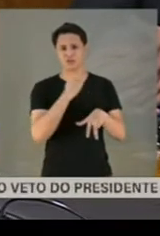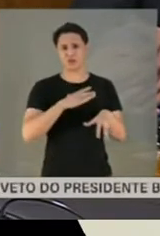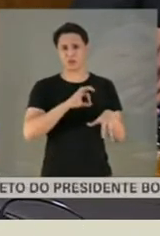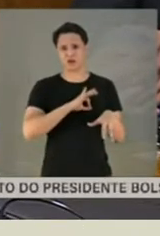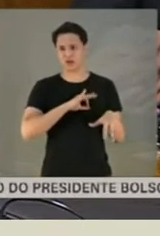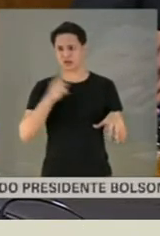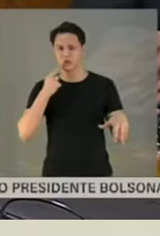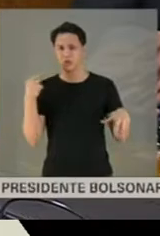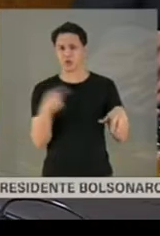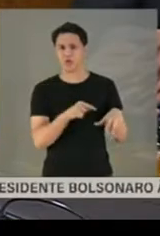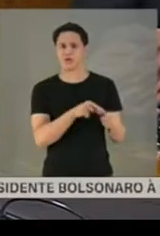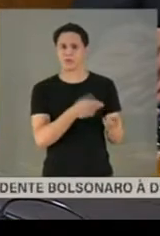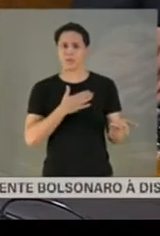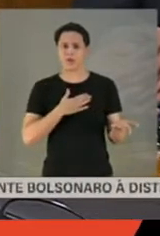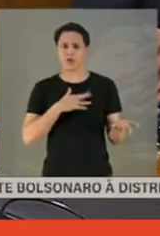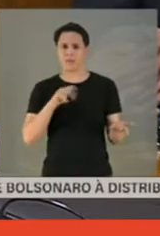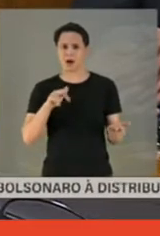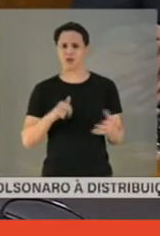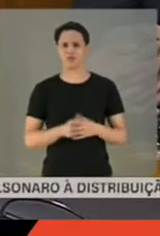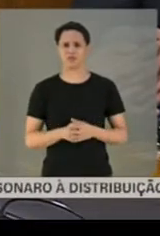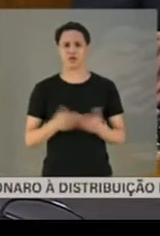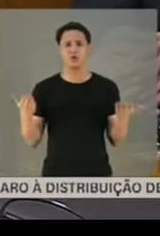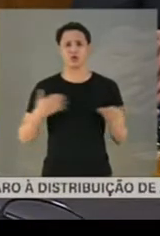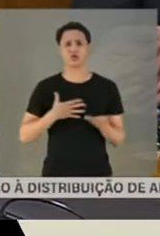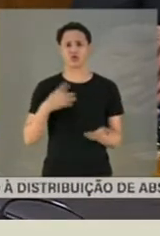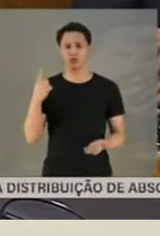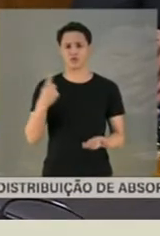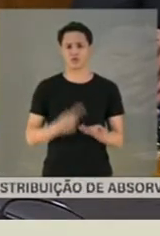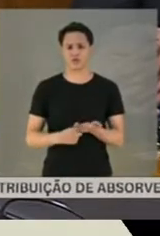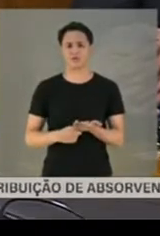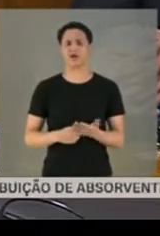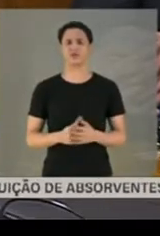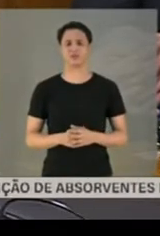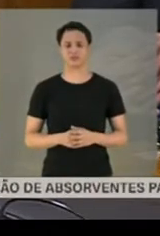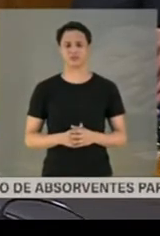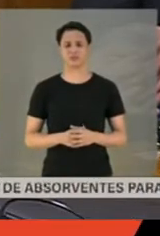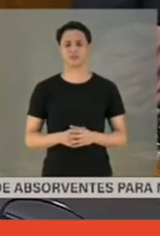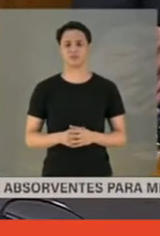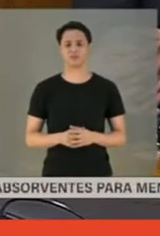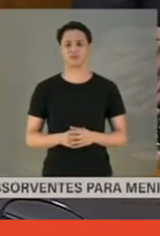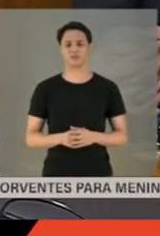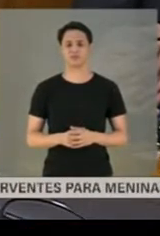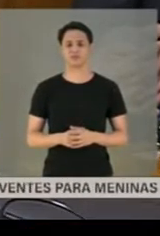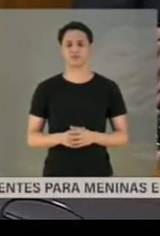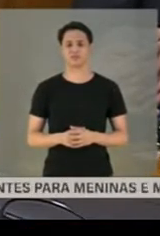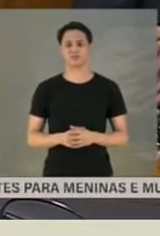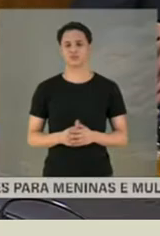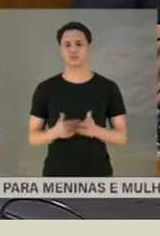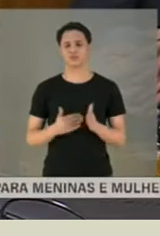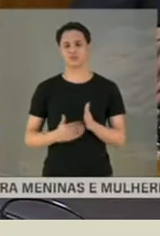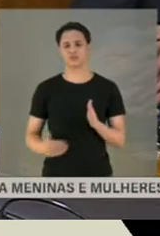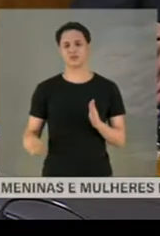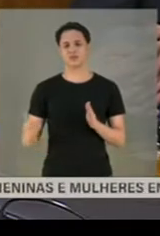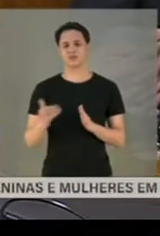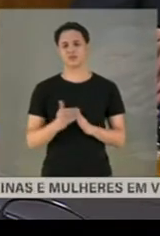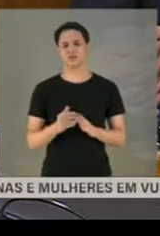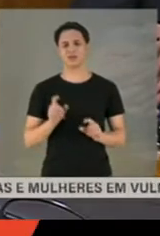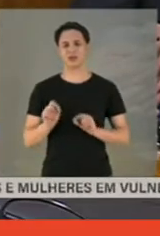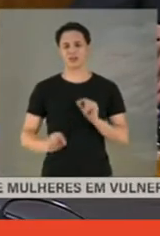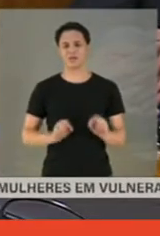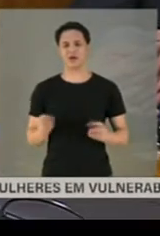a gente está confirmado, está em tudo, é a imprensa, todo mundo